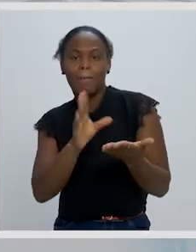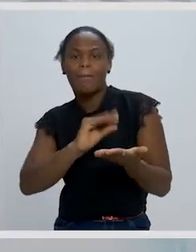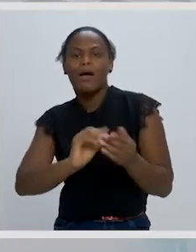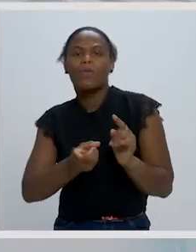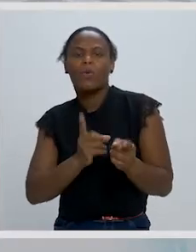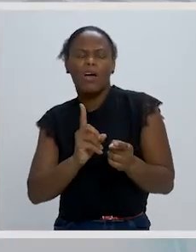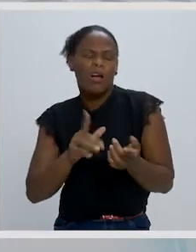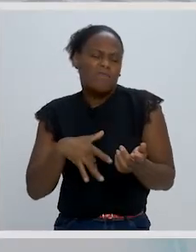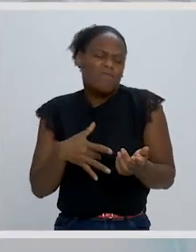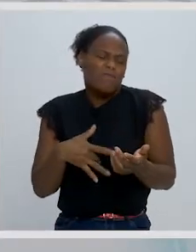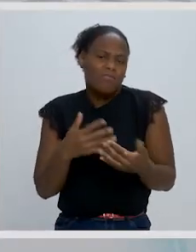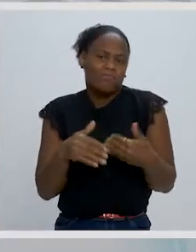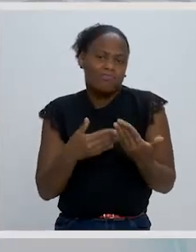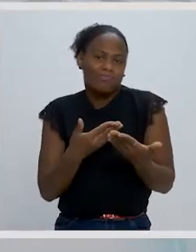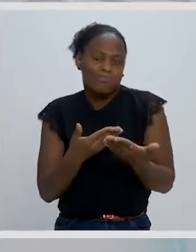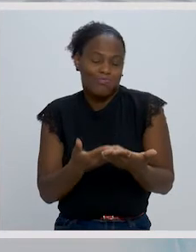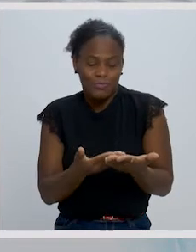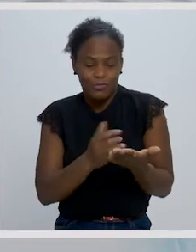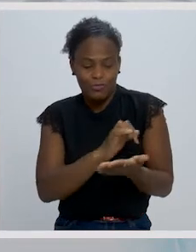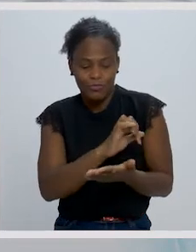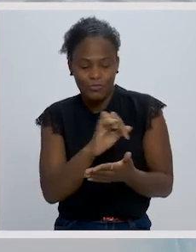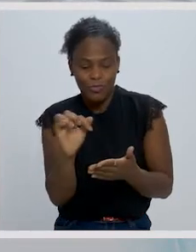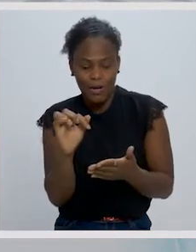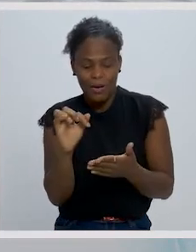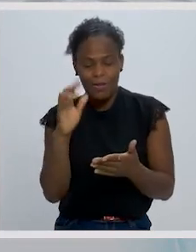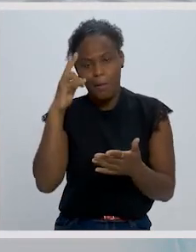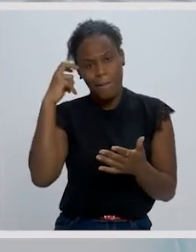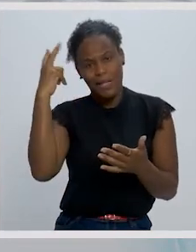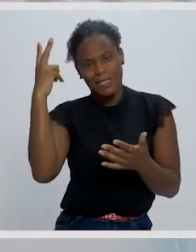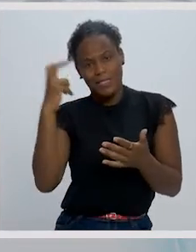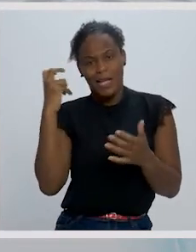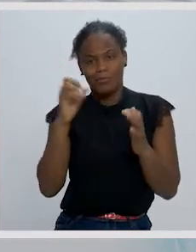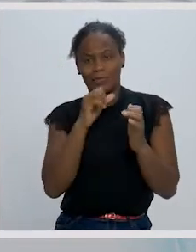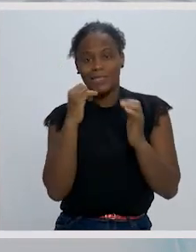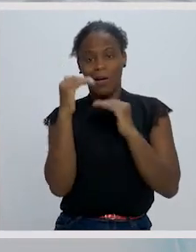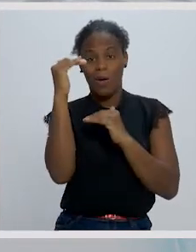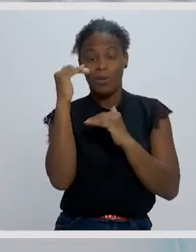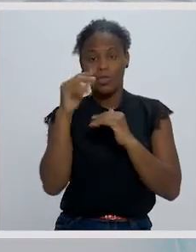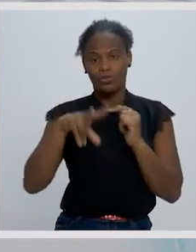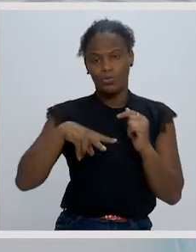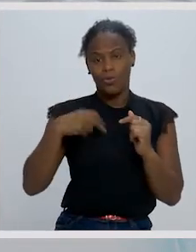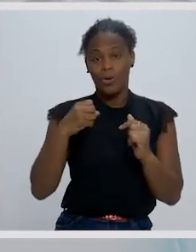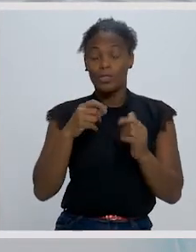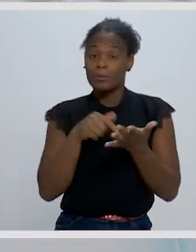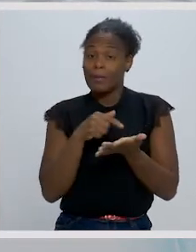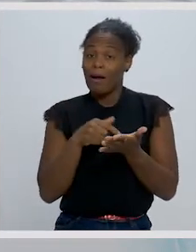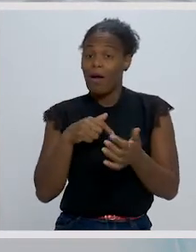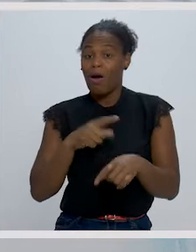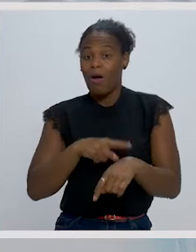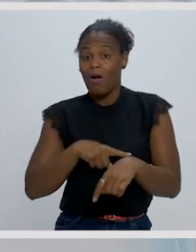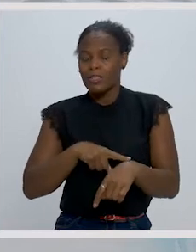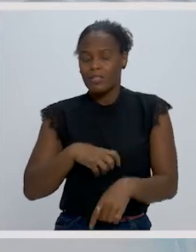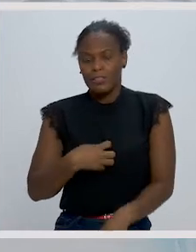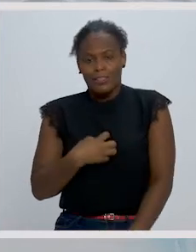uma complacência temperada de seu e de luxo. A esperava verdade, a hora do desejo e da